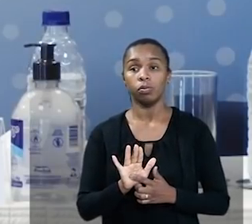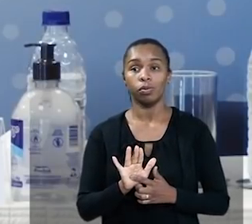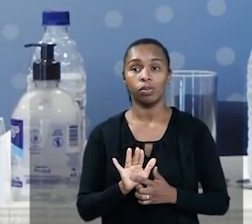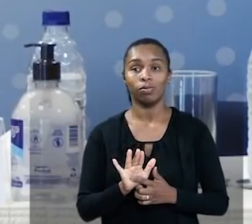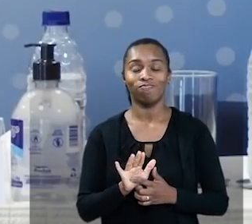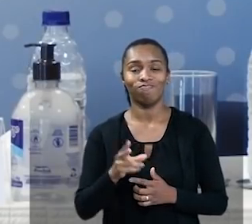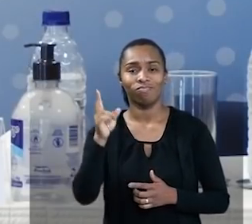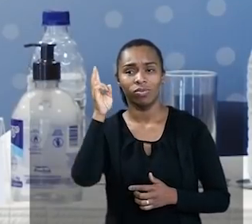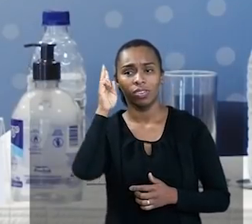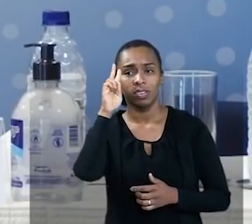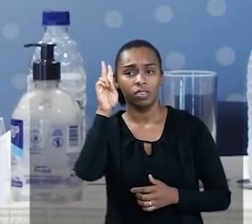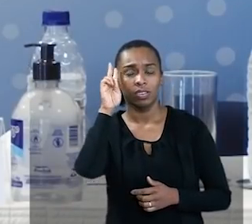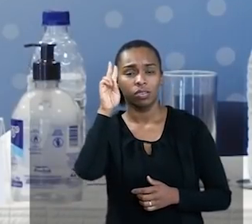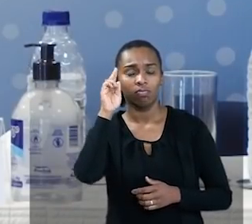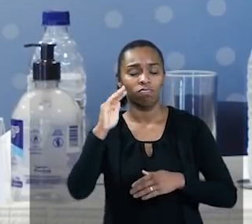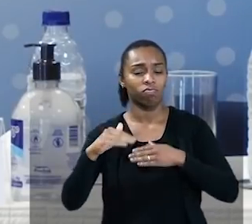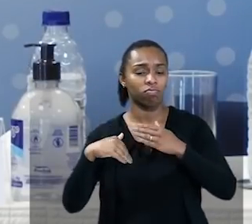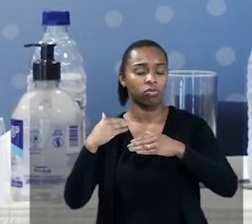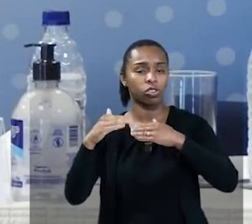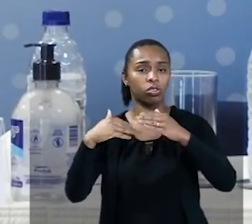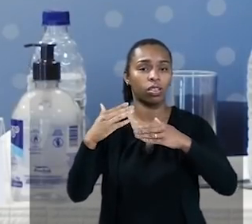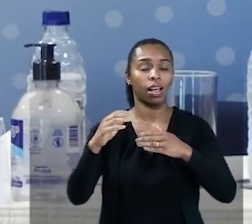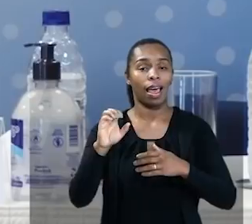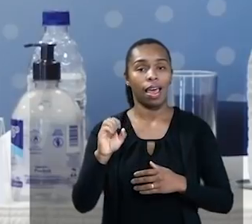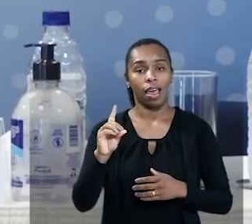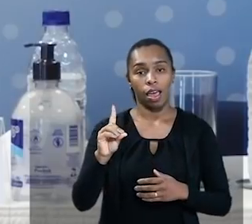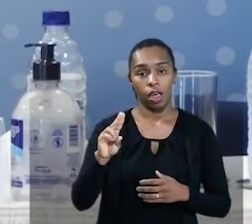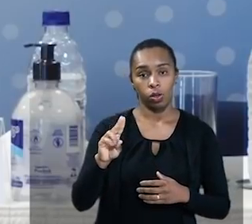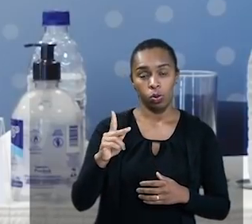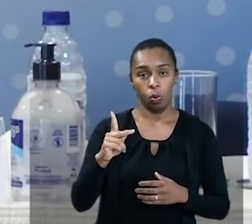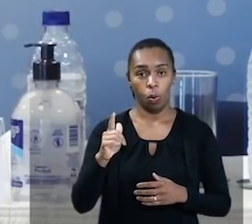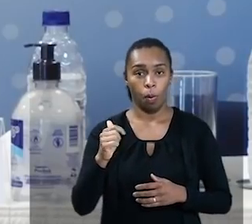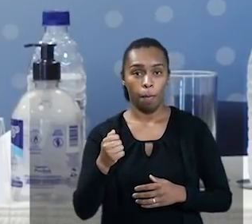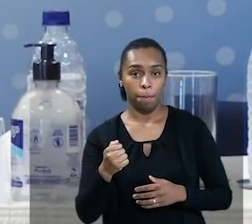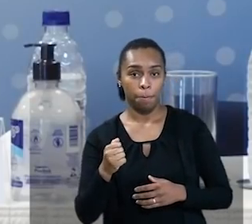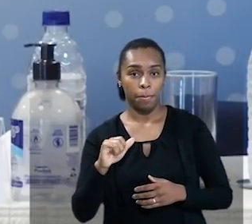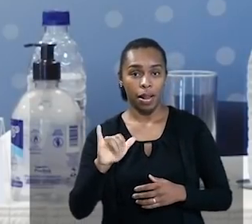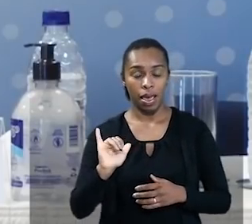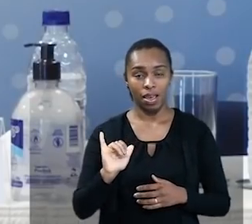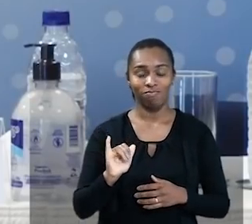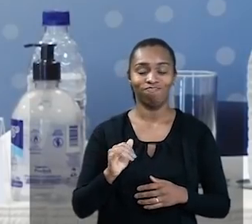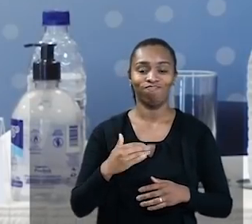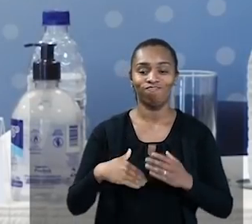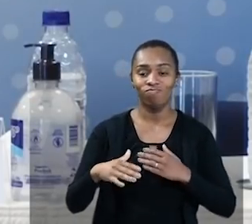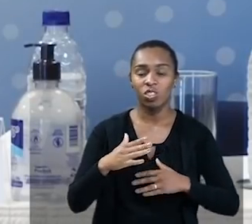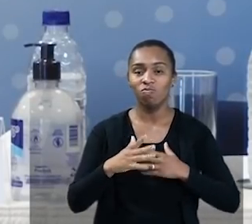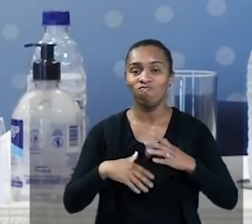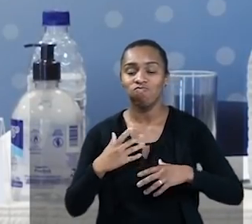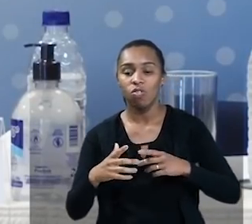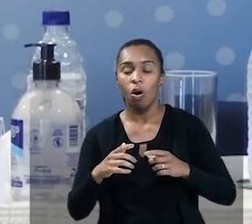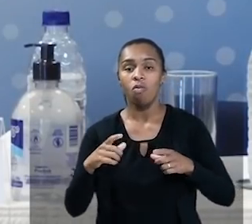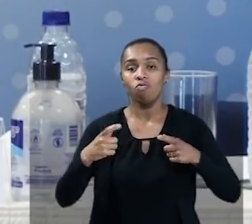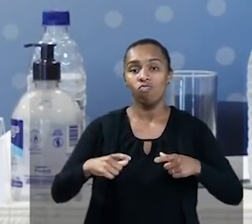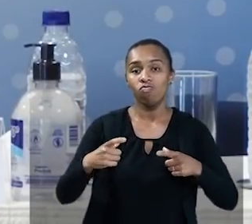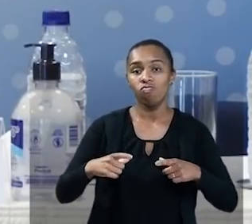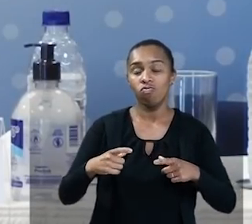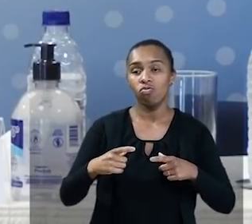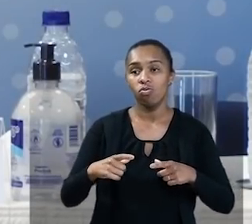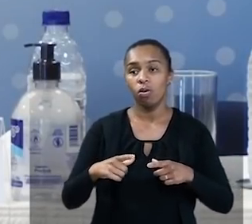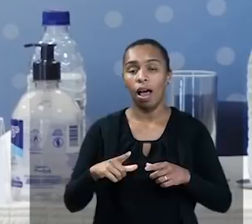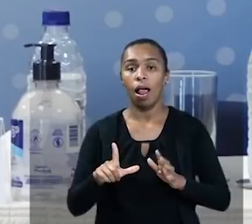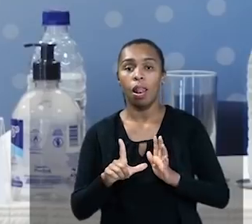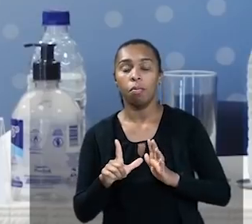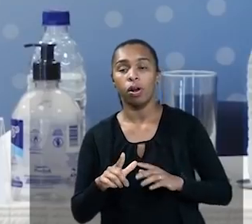essa história do desenvolvimento do EduPlay envolve alguns pesquisadores de laboratórios de universidades federais, como a